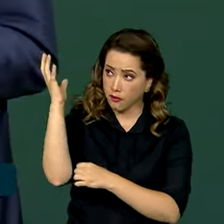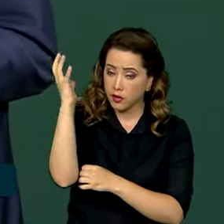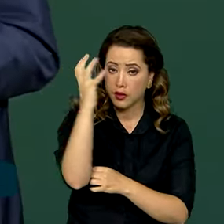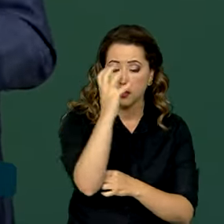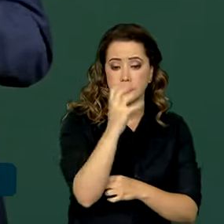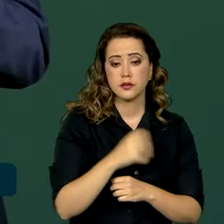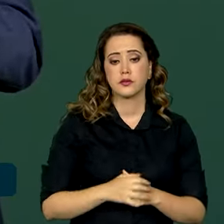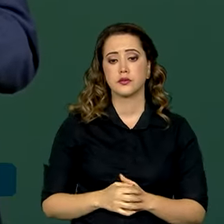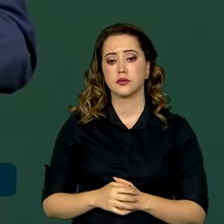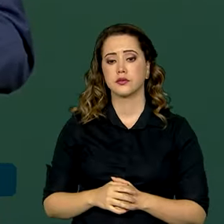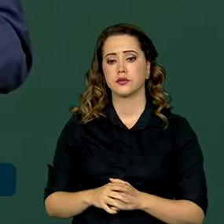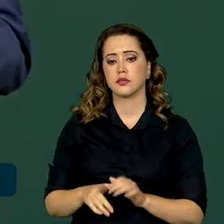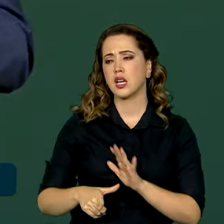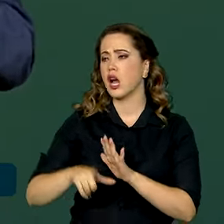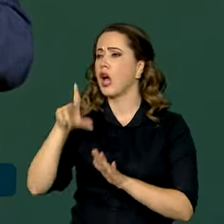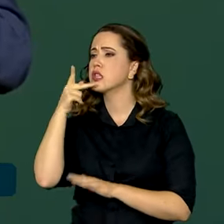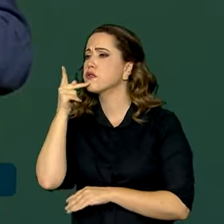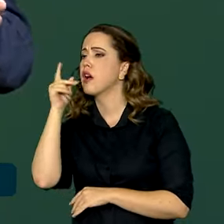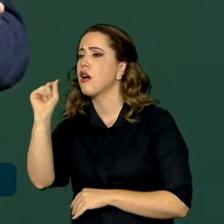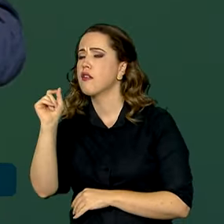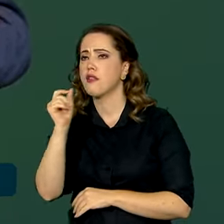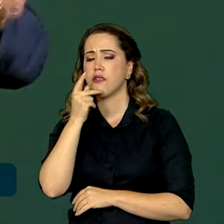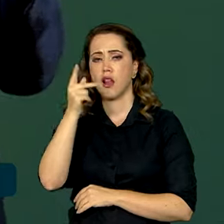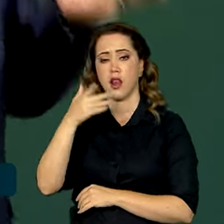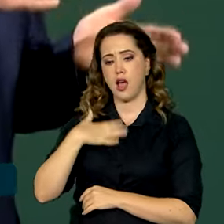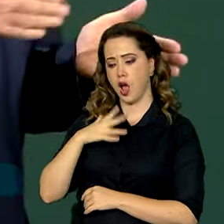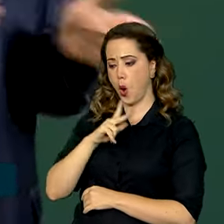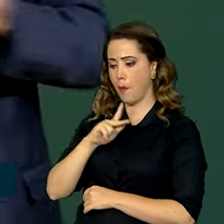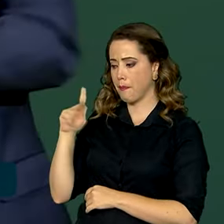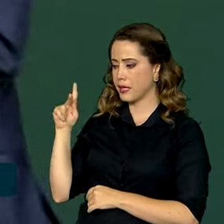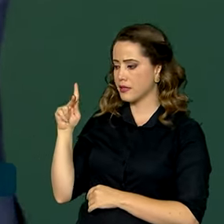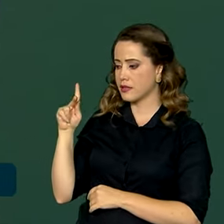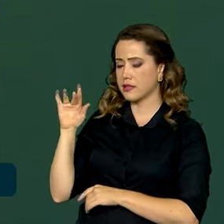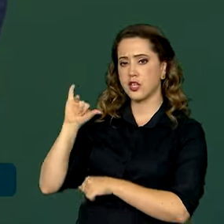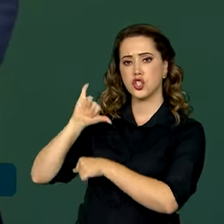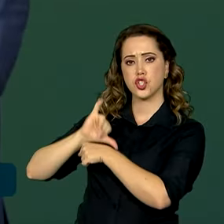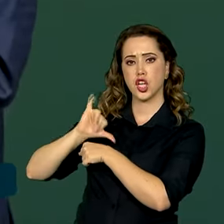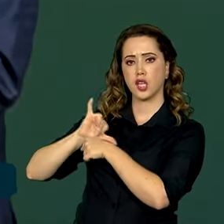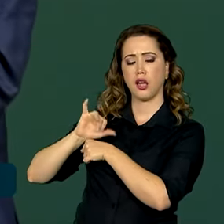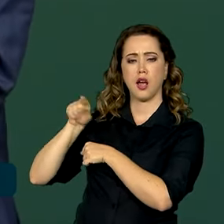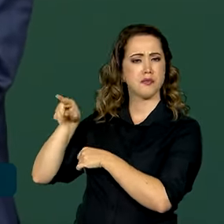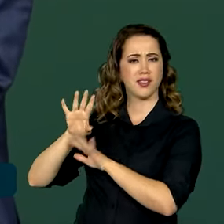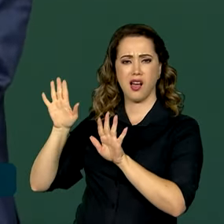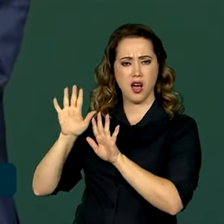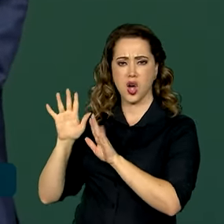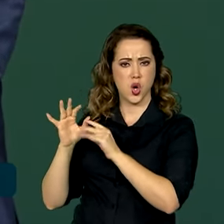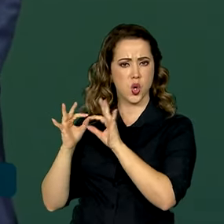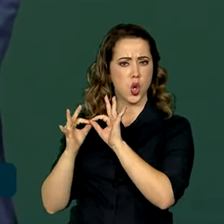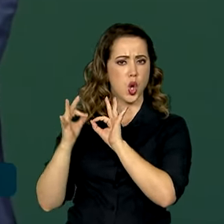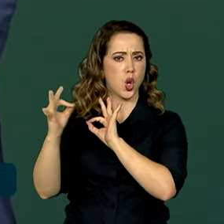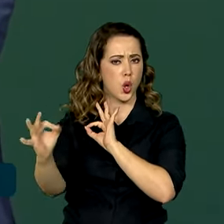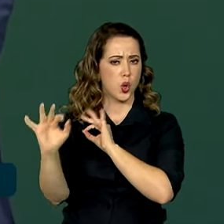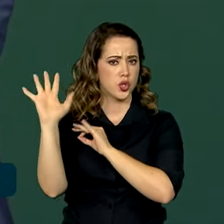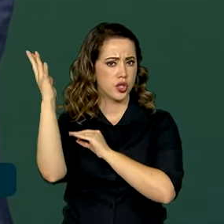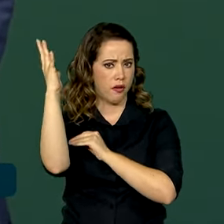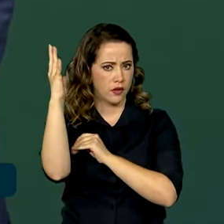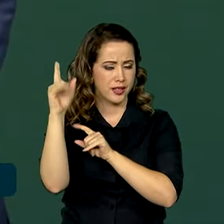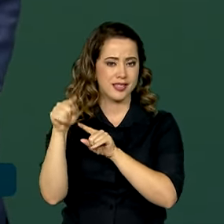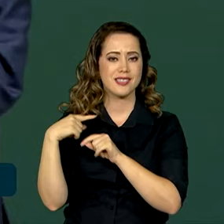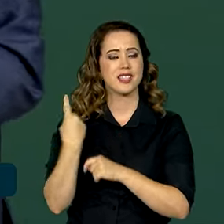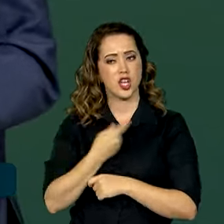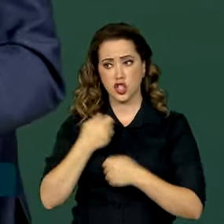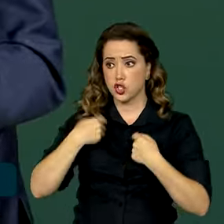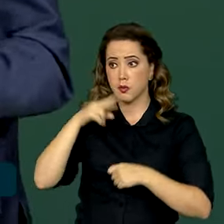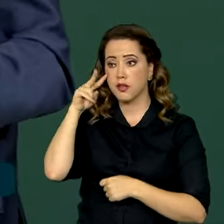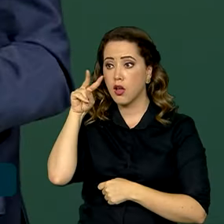ao invés de falar o presidente que é do Estado, que não é da floresta, a gente tem que